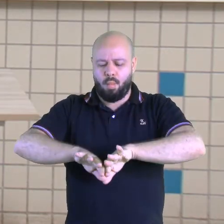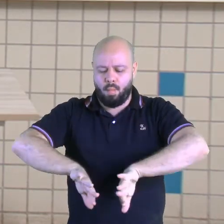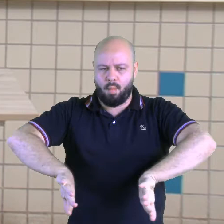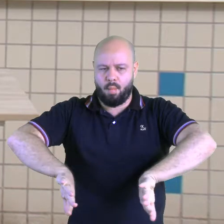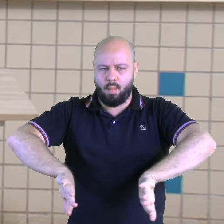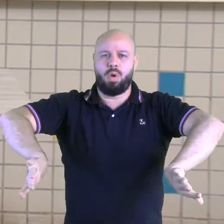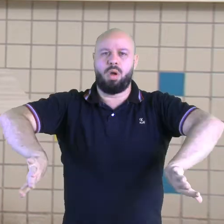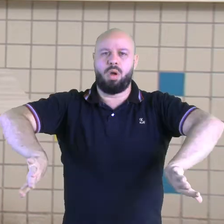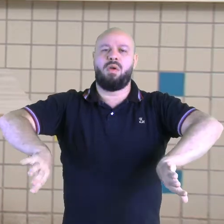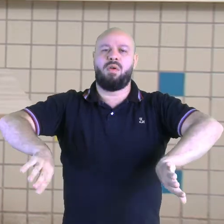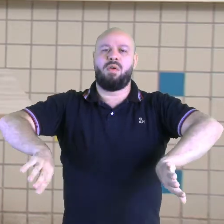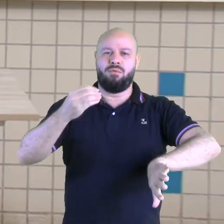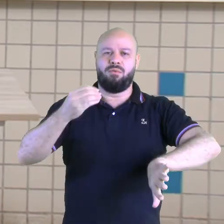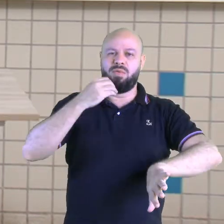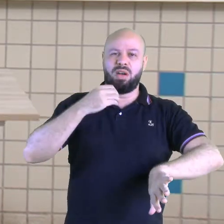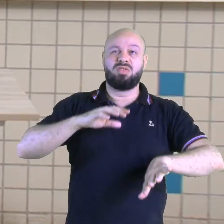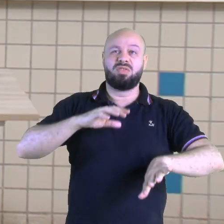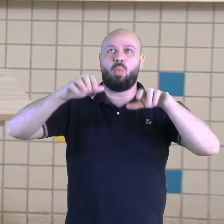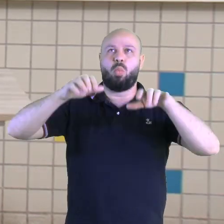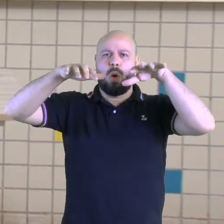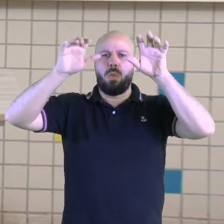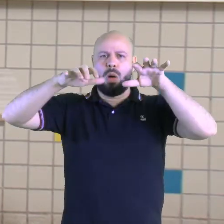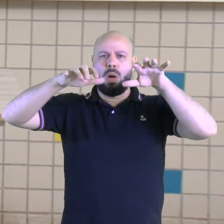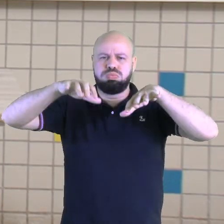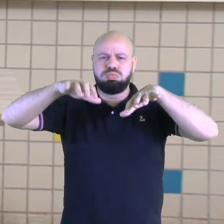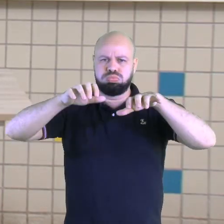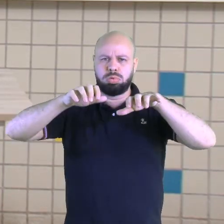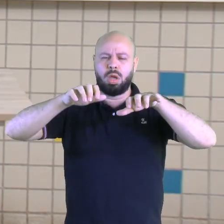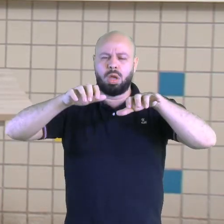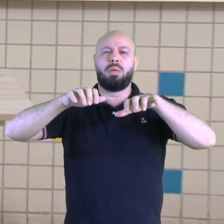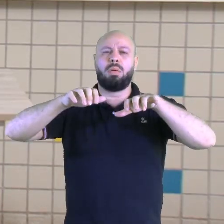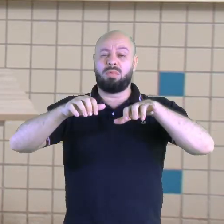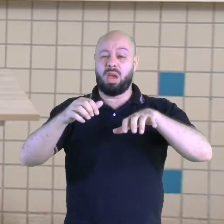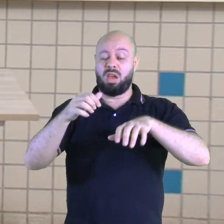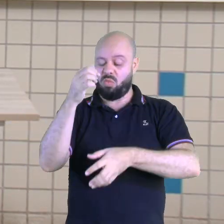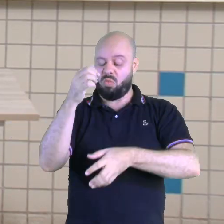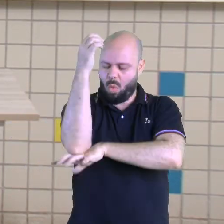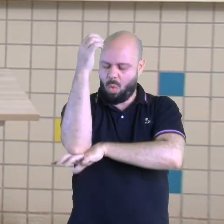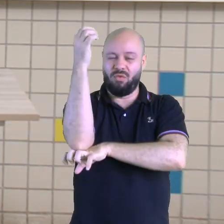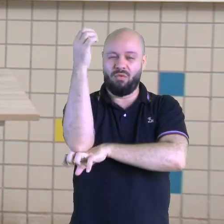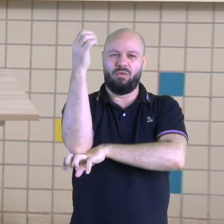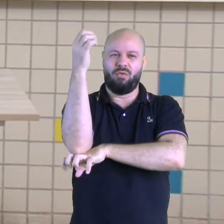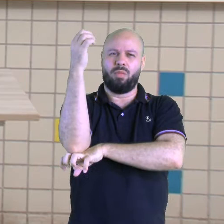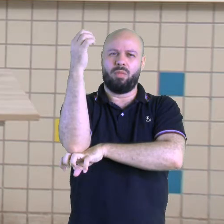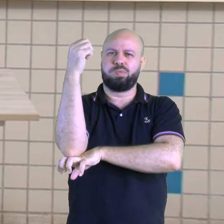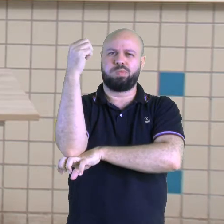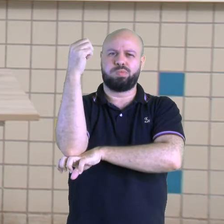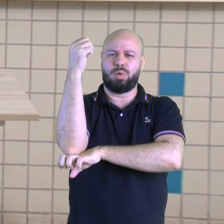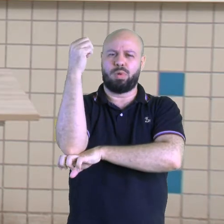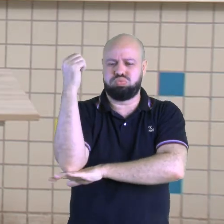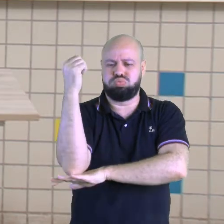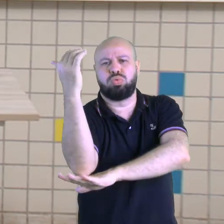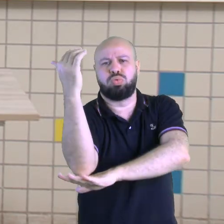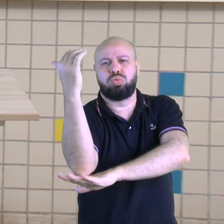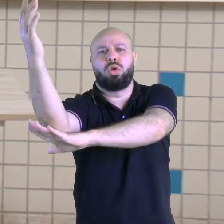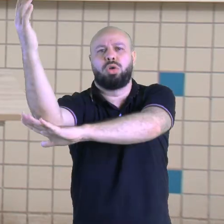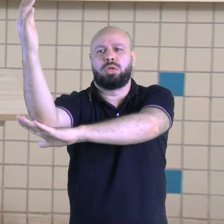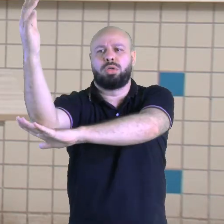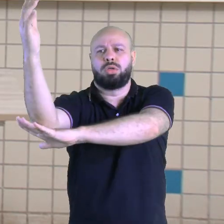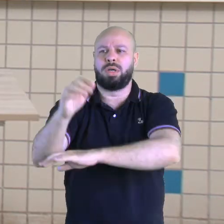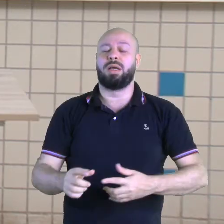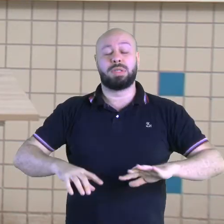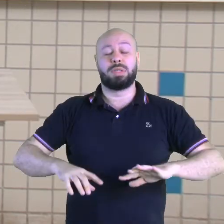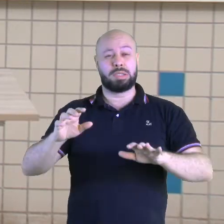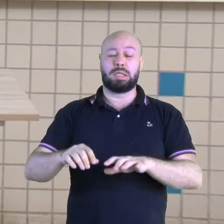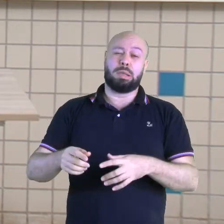frágil. Quando vem a chuva, as árvores, as raízes não vão segurar a chuva, vai vir aquela enxurrada e também no tempo da